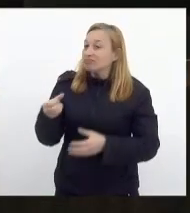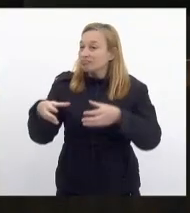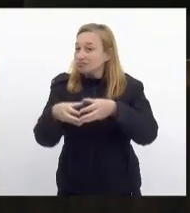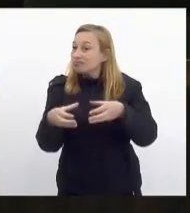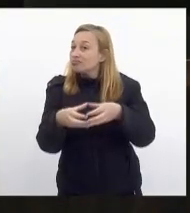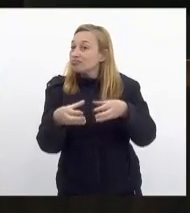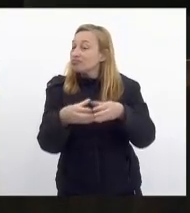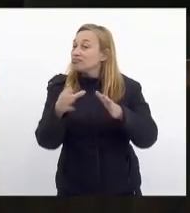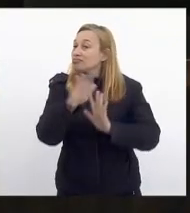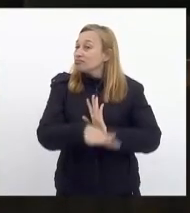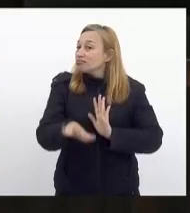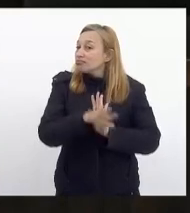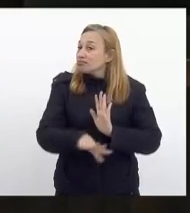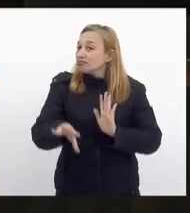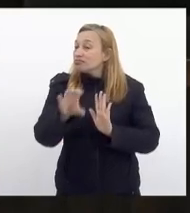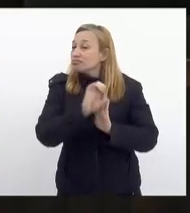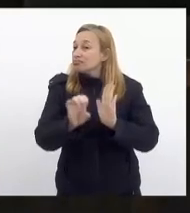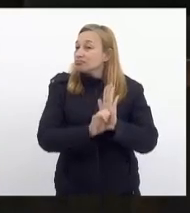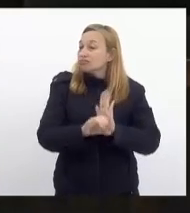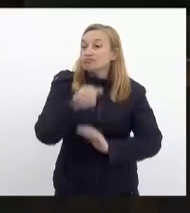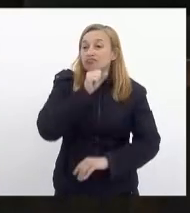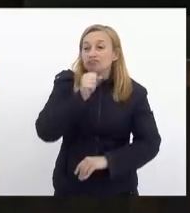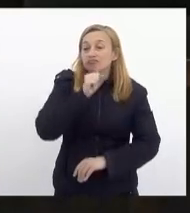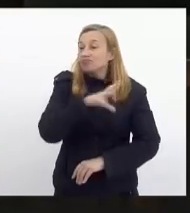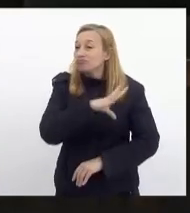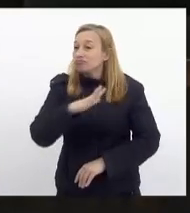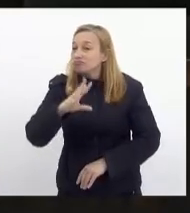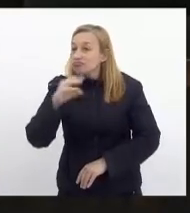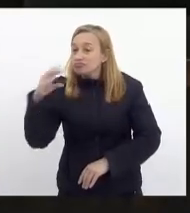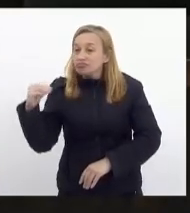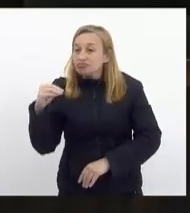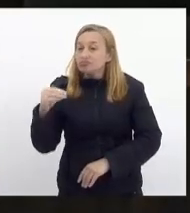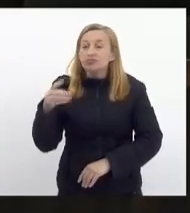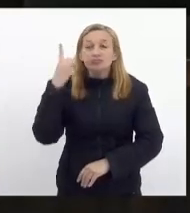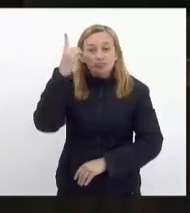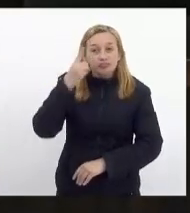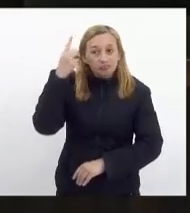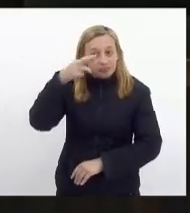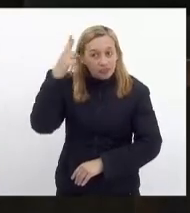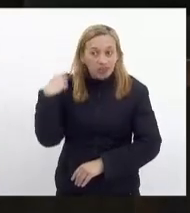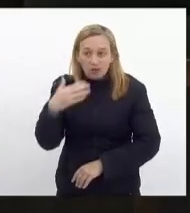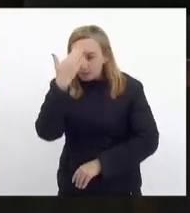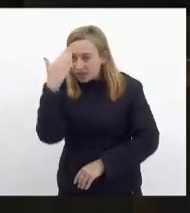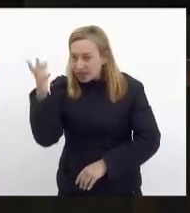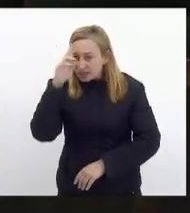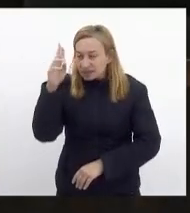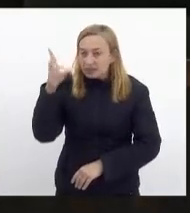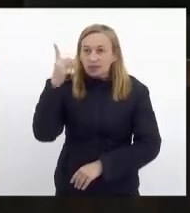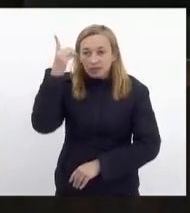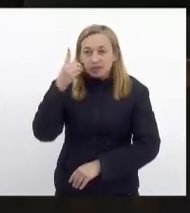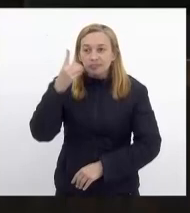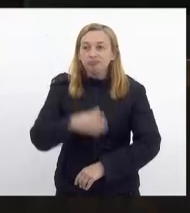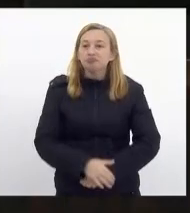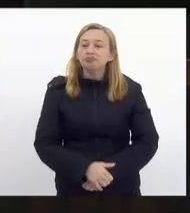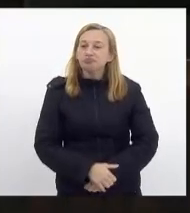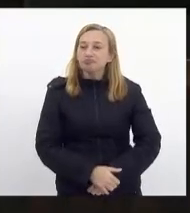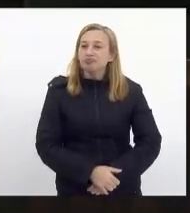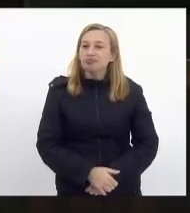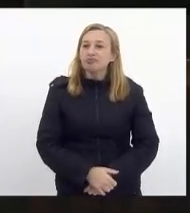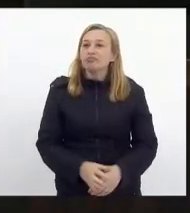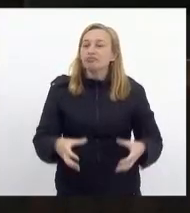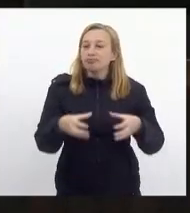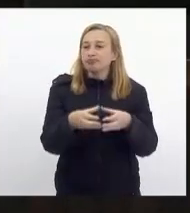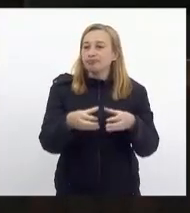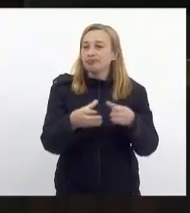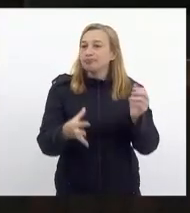da Criança, Adolescente e Idoso, o parecer emitido pela deputada Rosane Félix. Obrigada, deputada. Pela